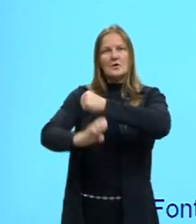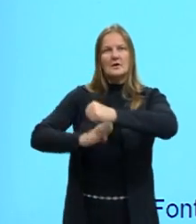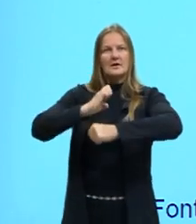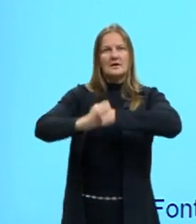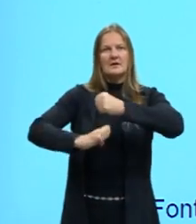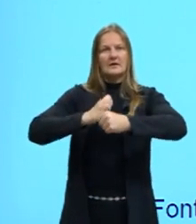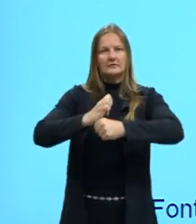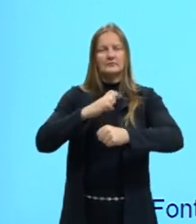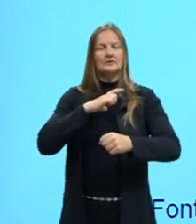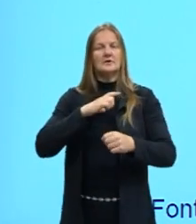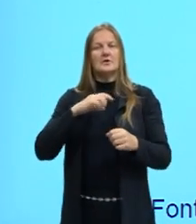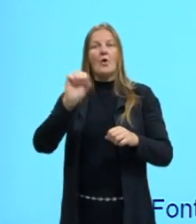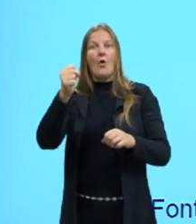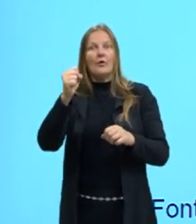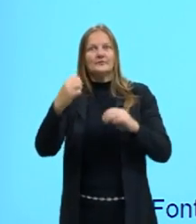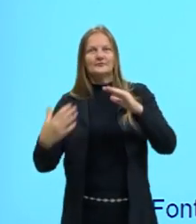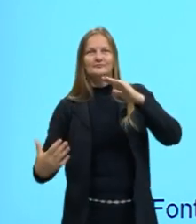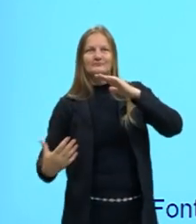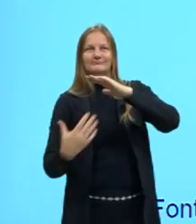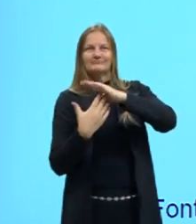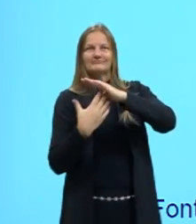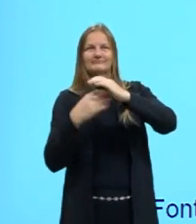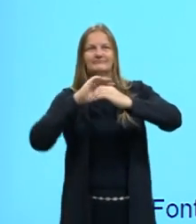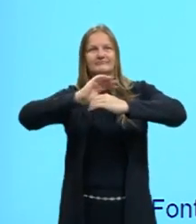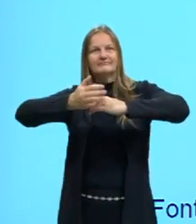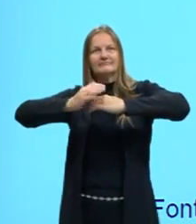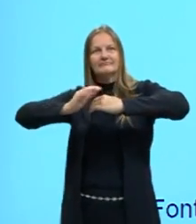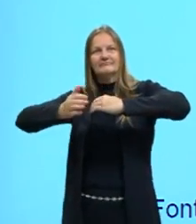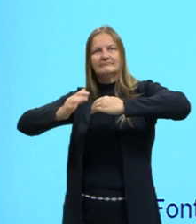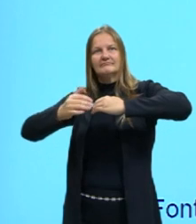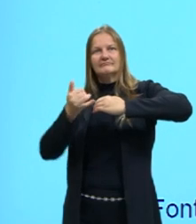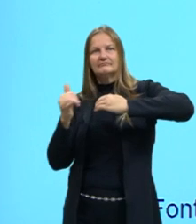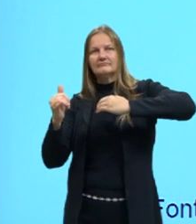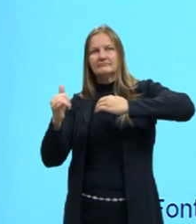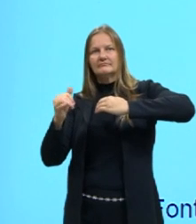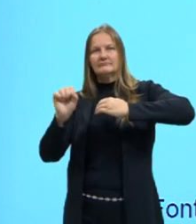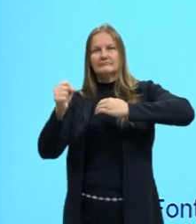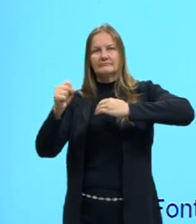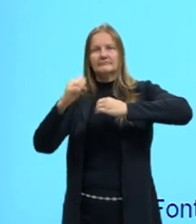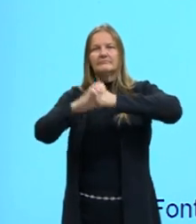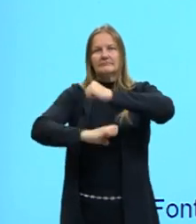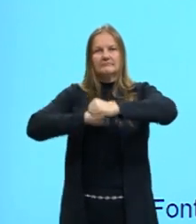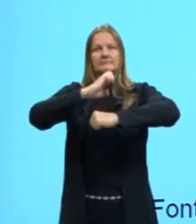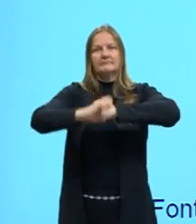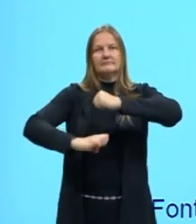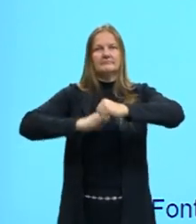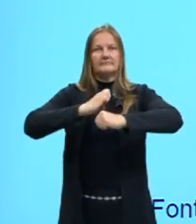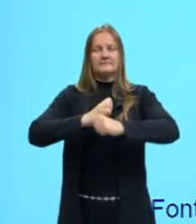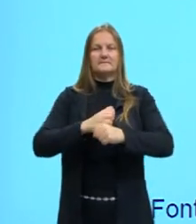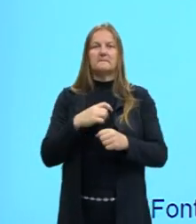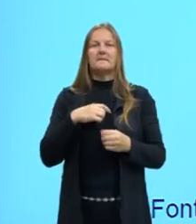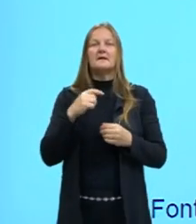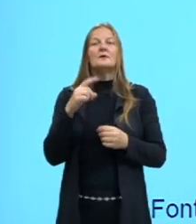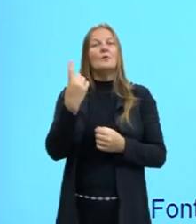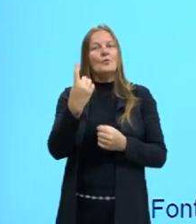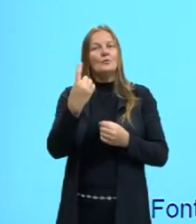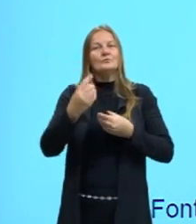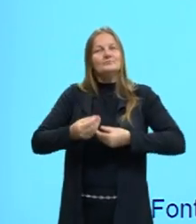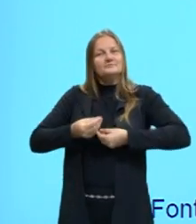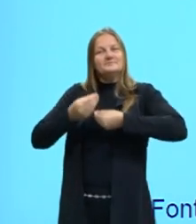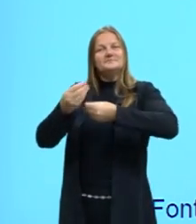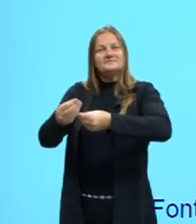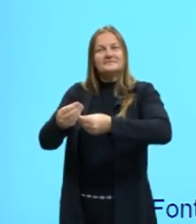e ter o seu octeto completo. Porque ele tinha um sobrando. Ele voltou até oito. Até a última camada completa. E doar um para